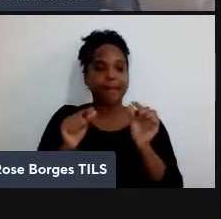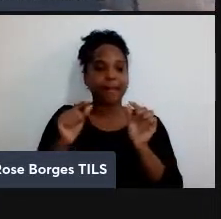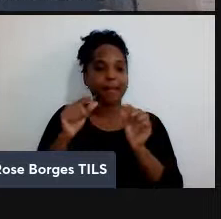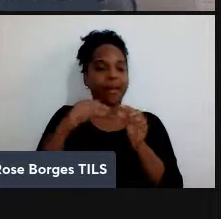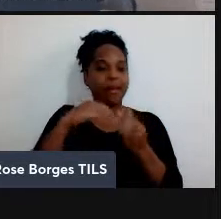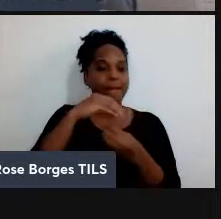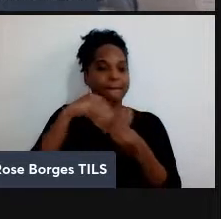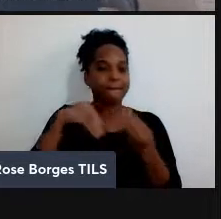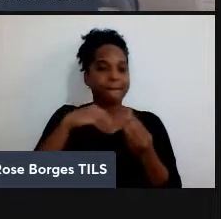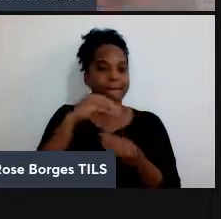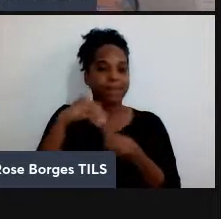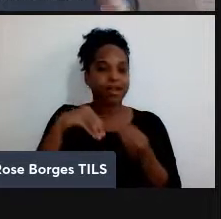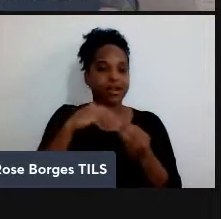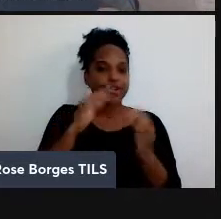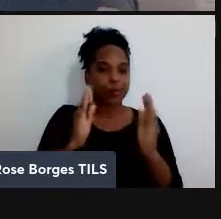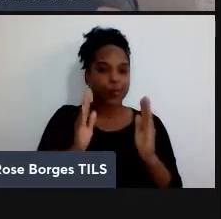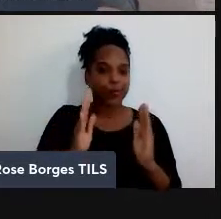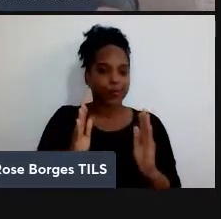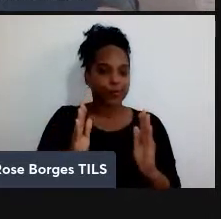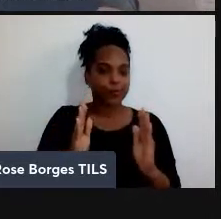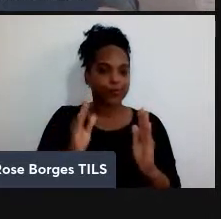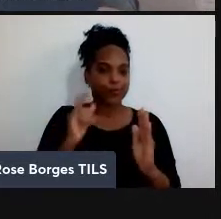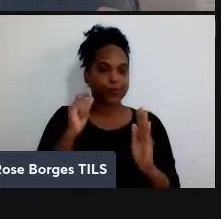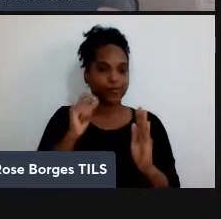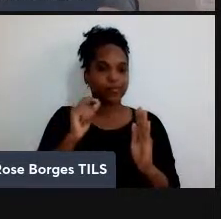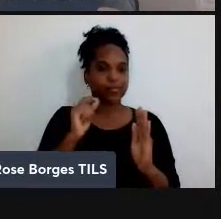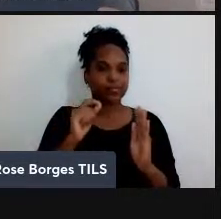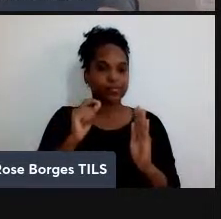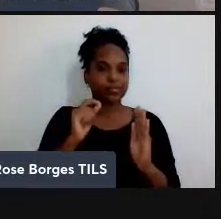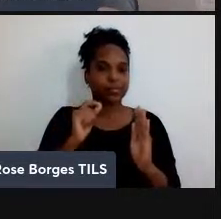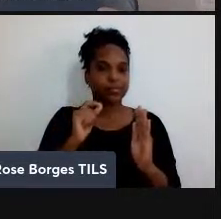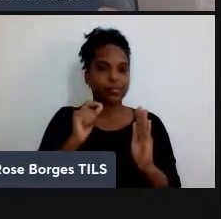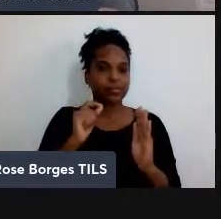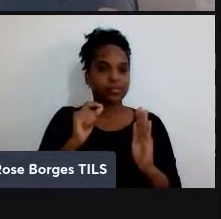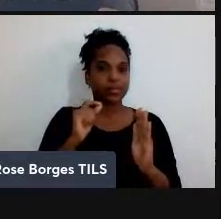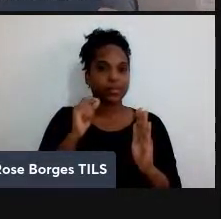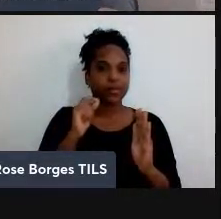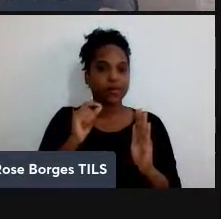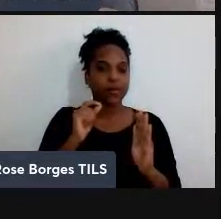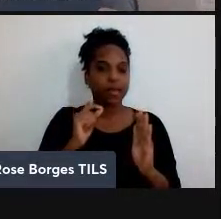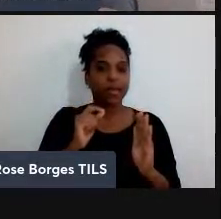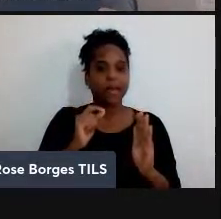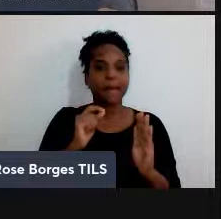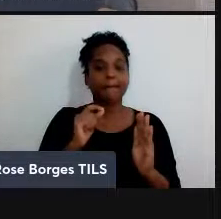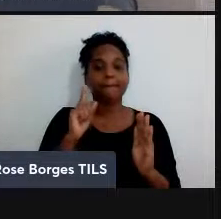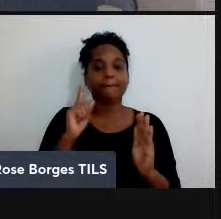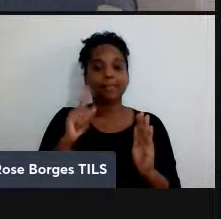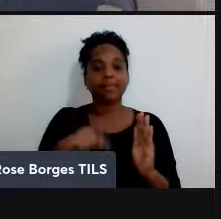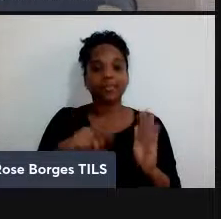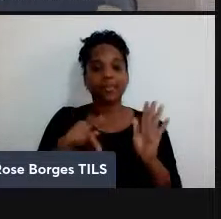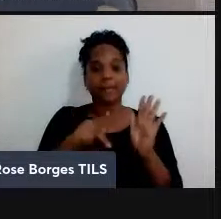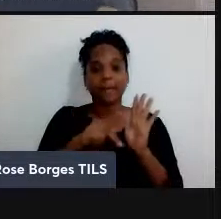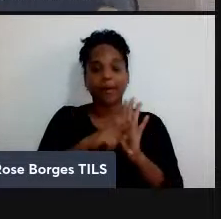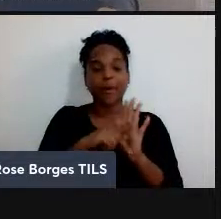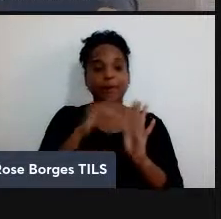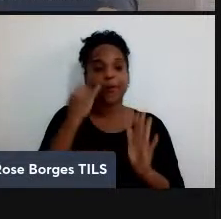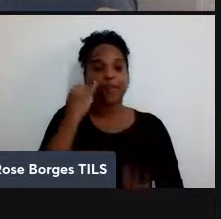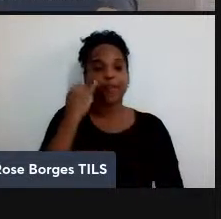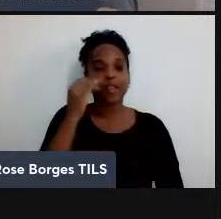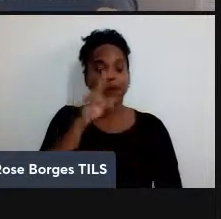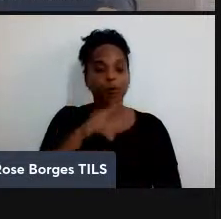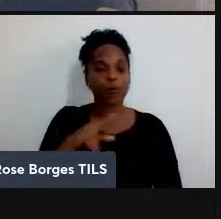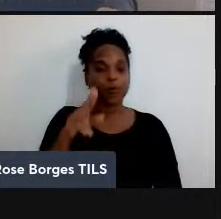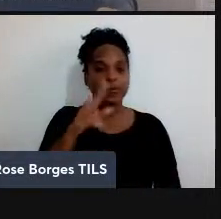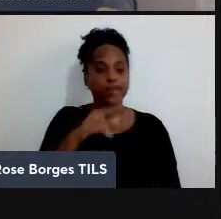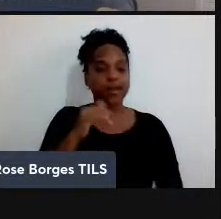compartilhadas entre eles. Então, o que é o protocolo da teleportação quântica? É a ideia de usar informação clássica